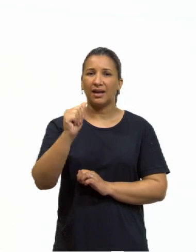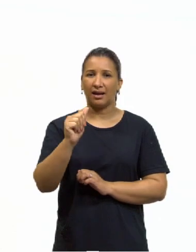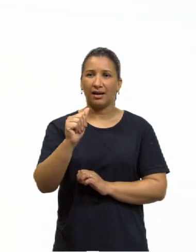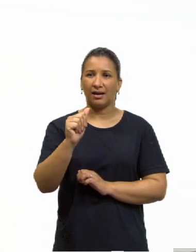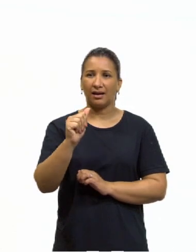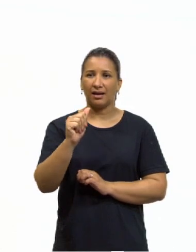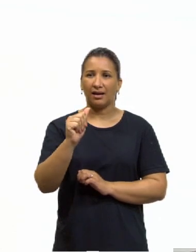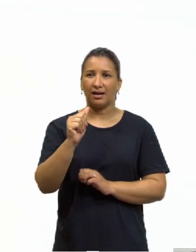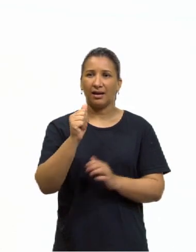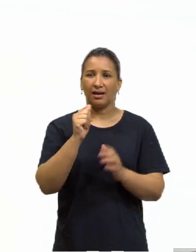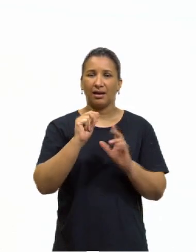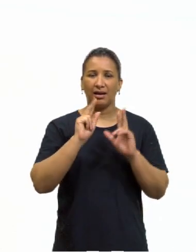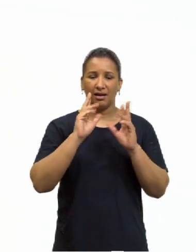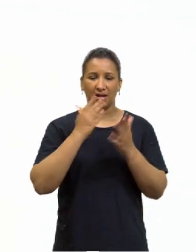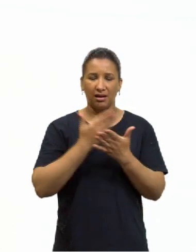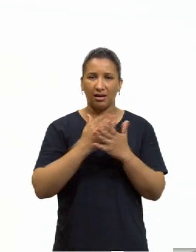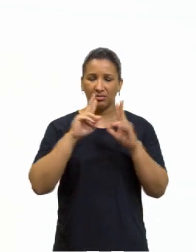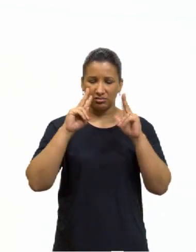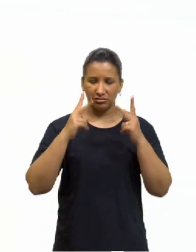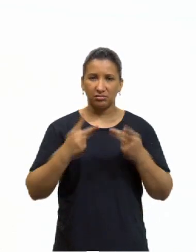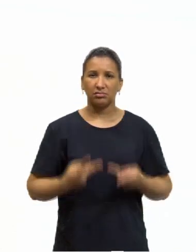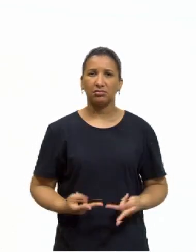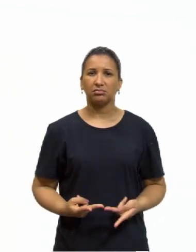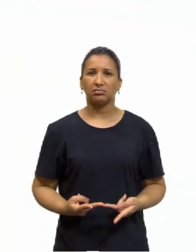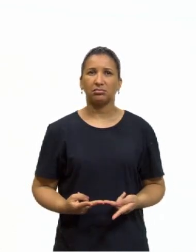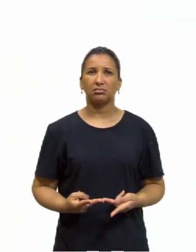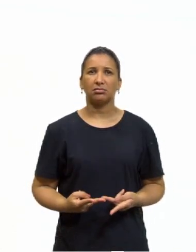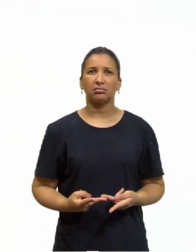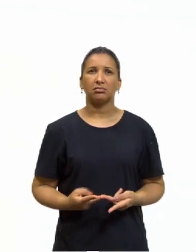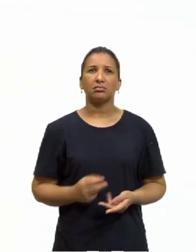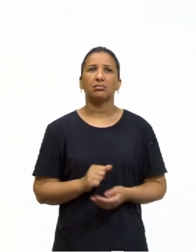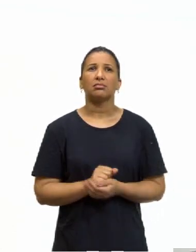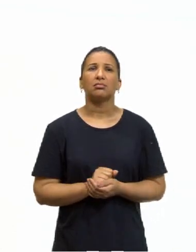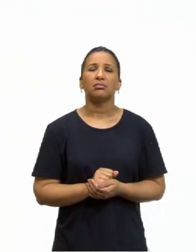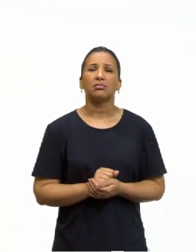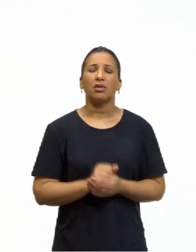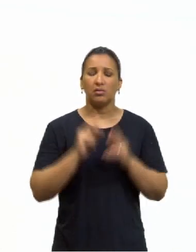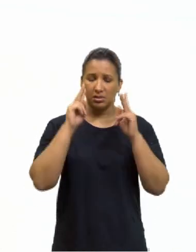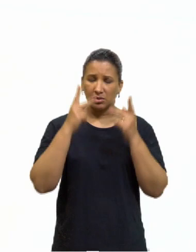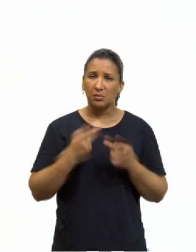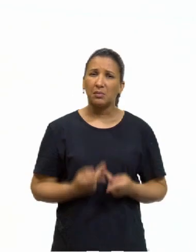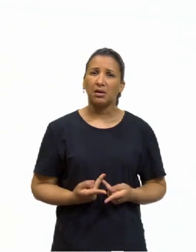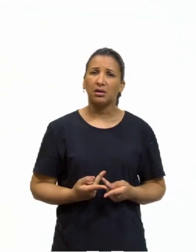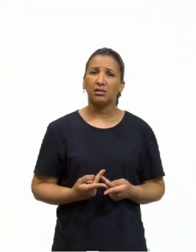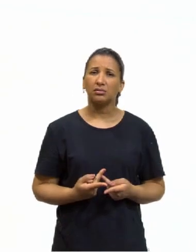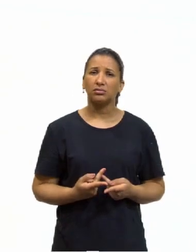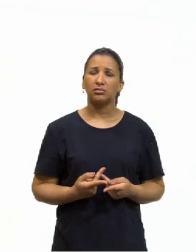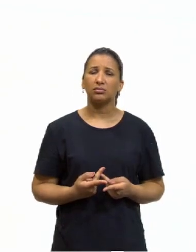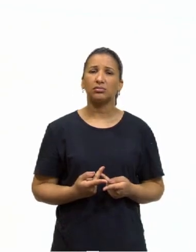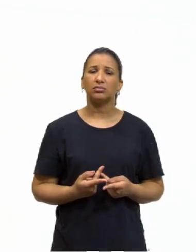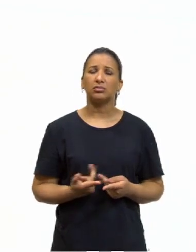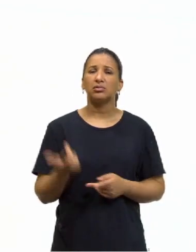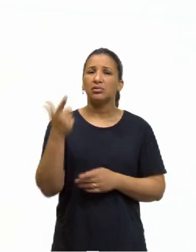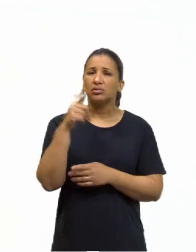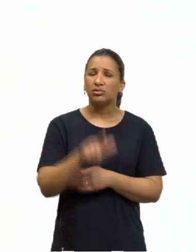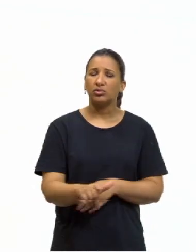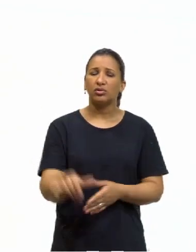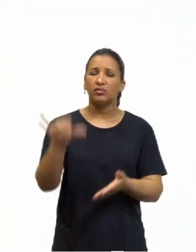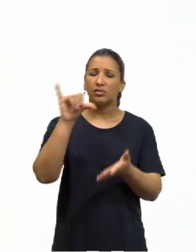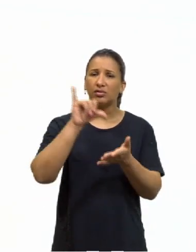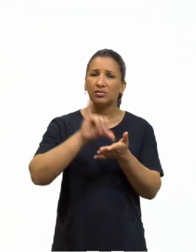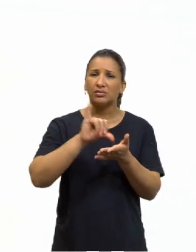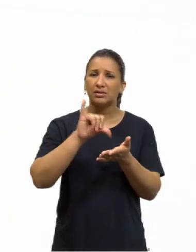estamos falando aqui no final da Idade Média, Renascimento, onde o ser humano torna-se novamente o centro de